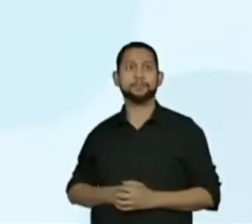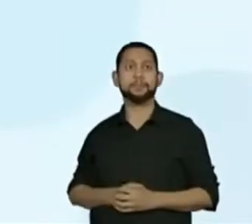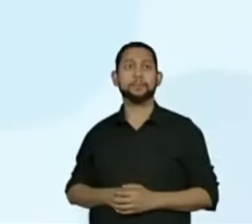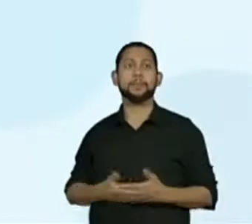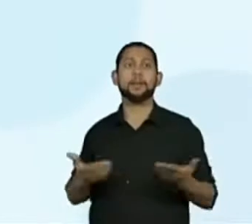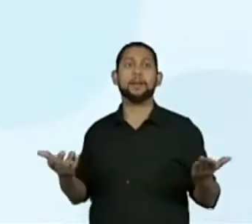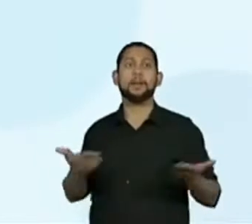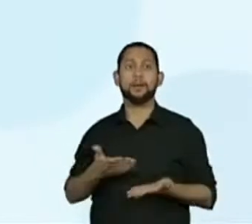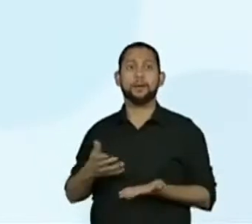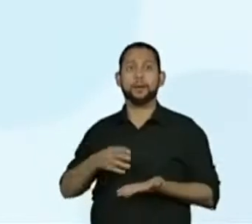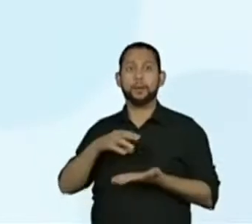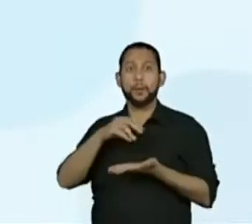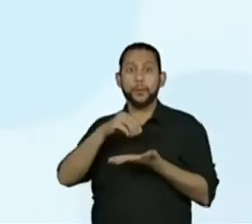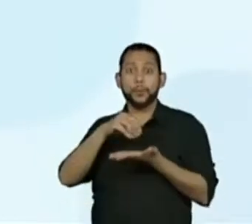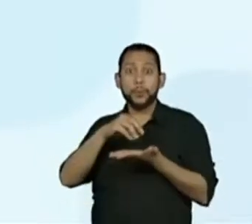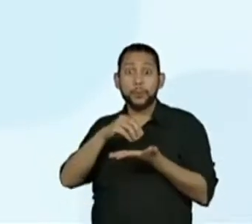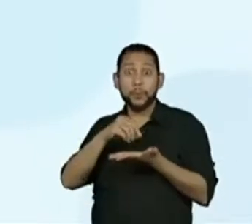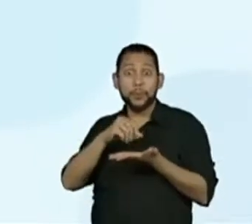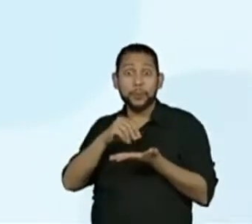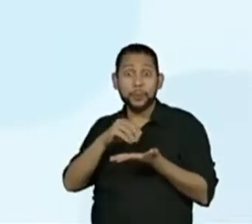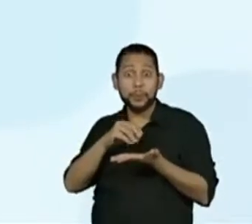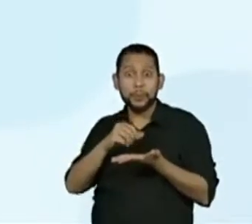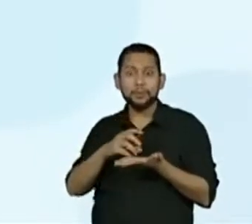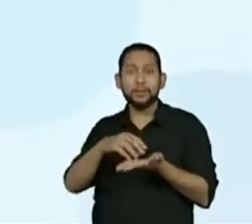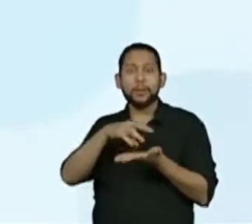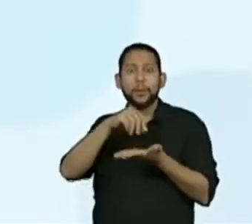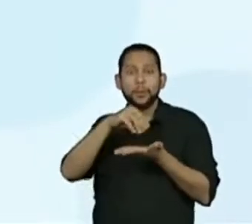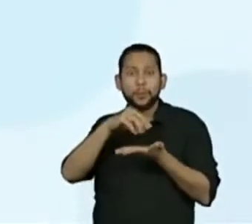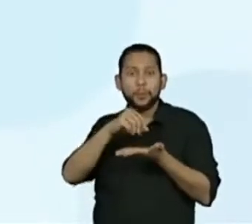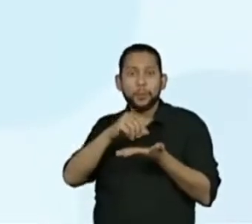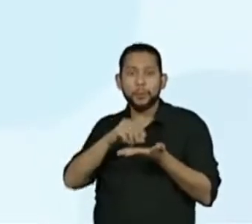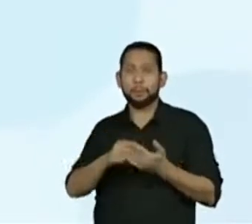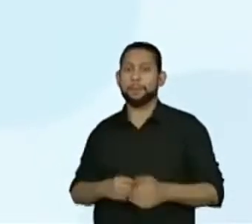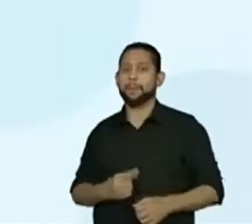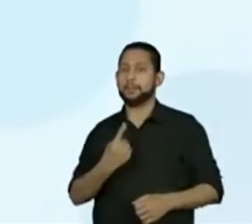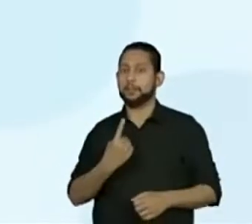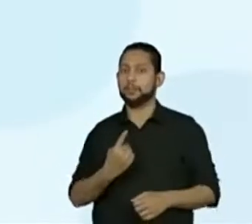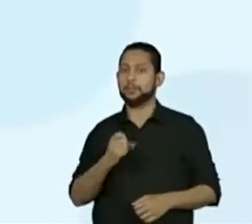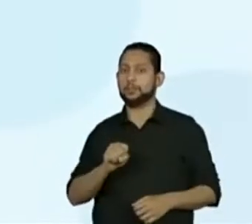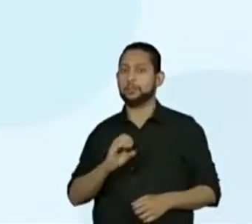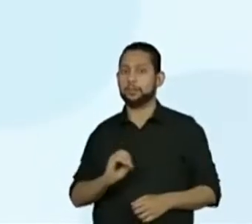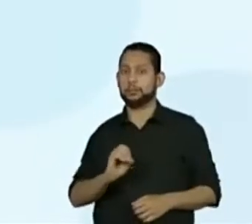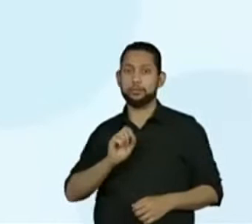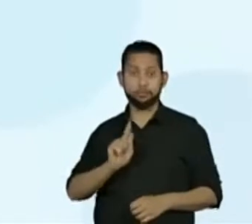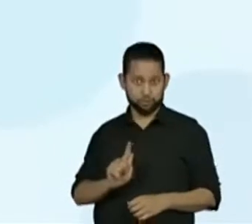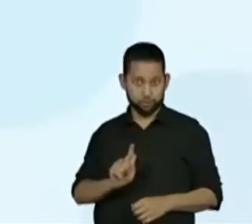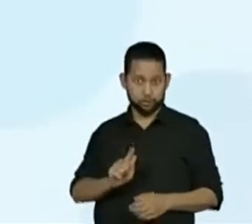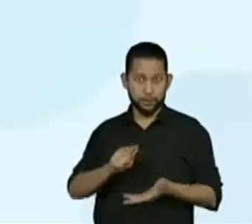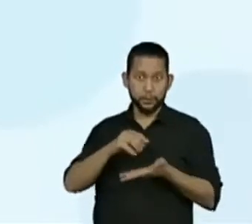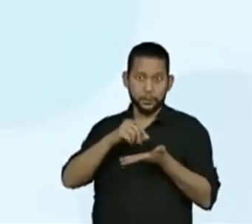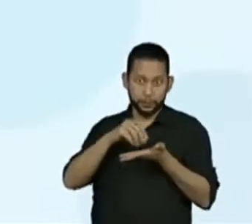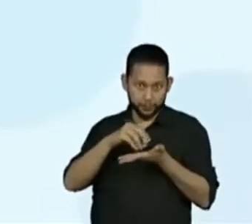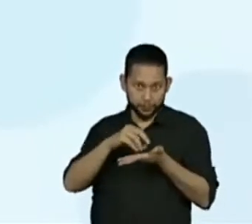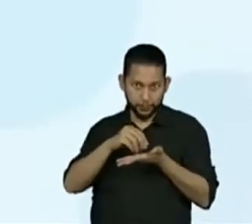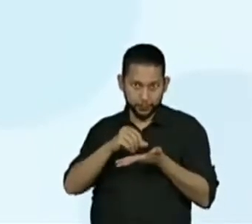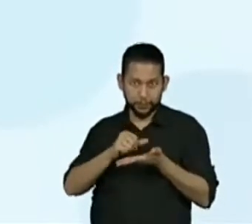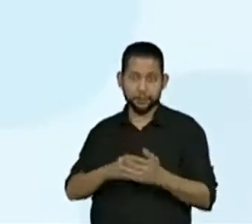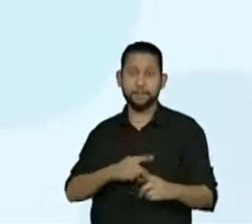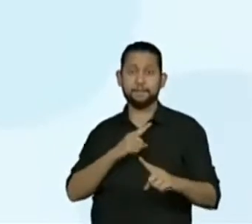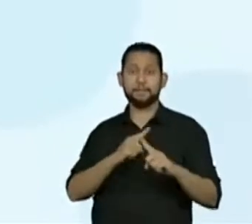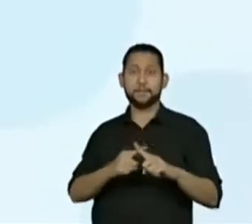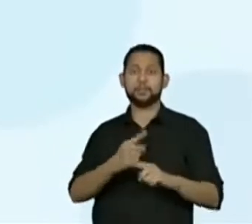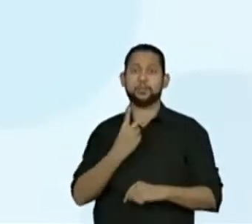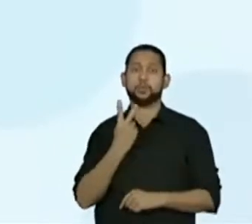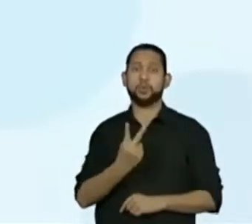Vai lá, oráculo, mais um. Olha lá! 180 gramas de farinha de trigo, vezes